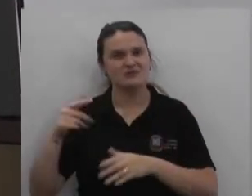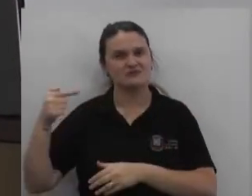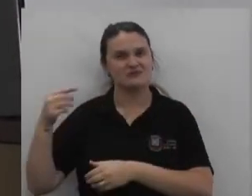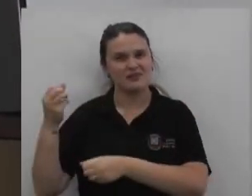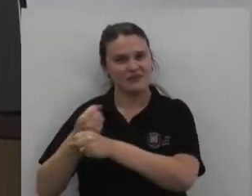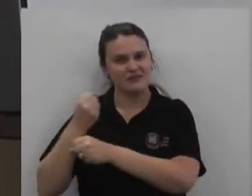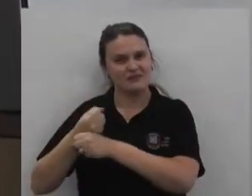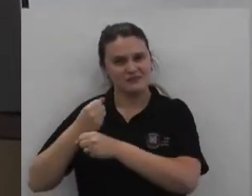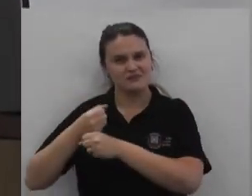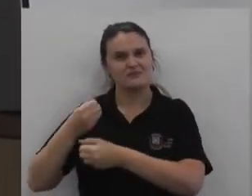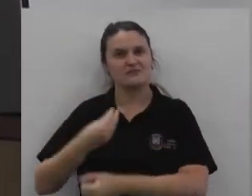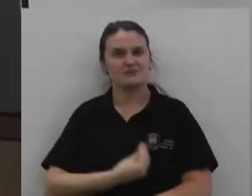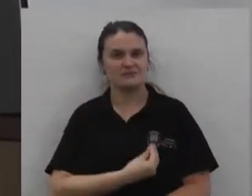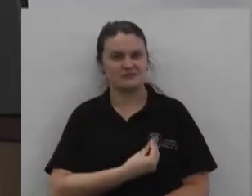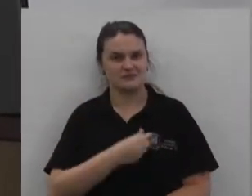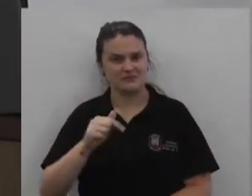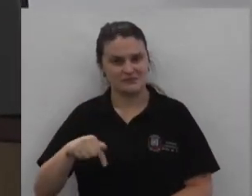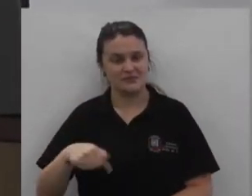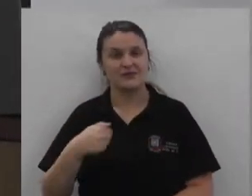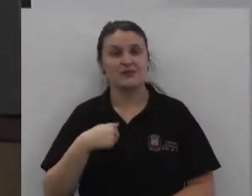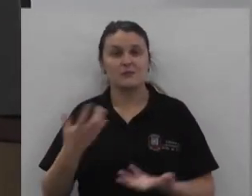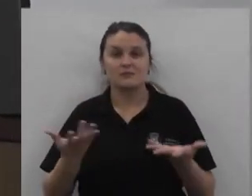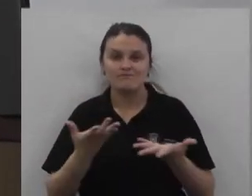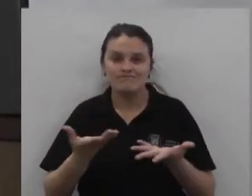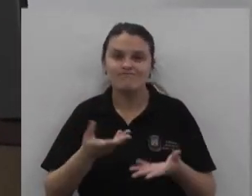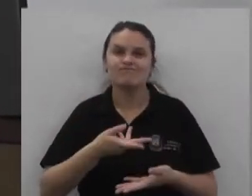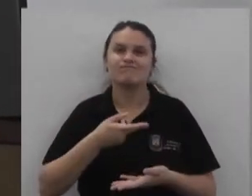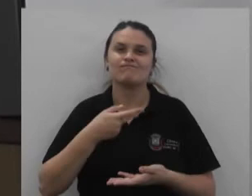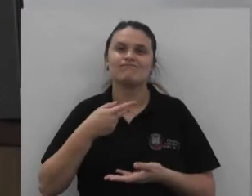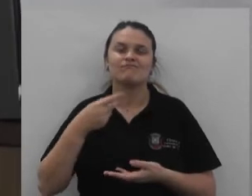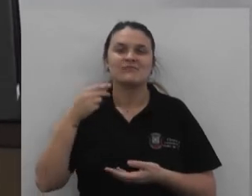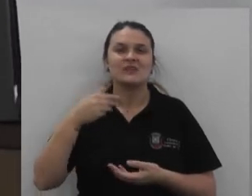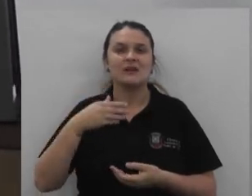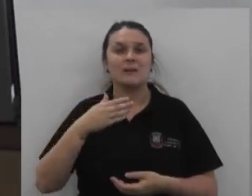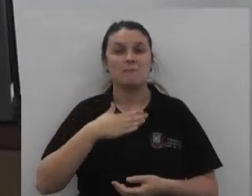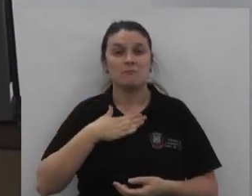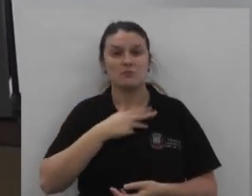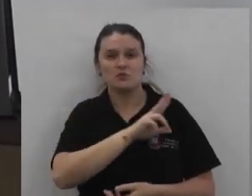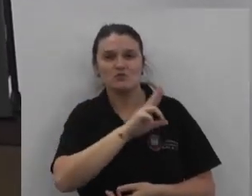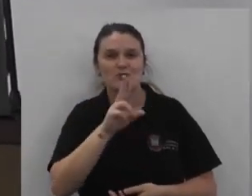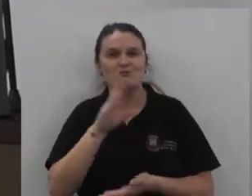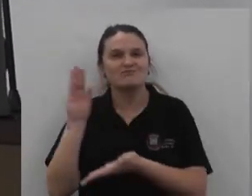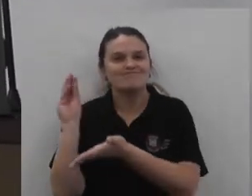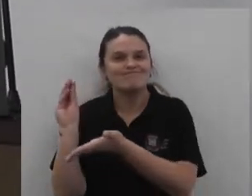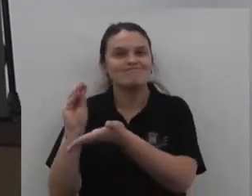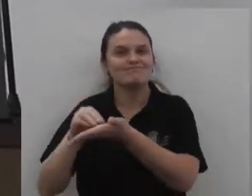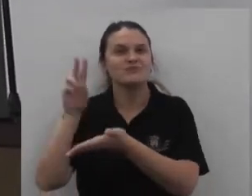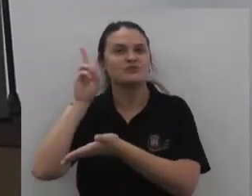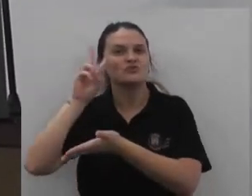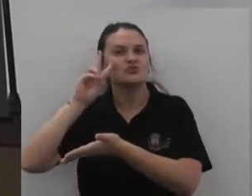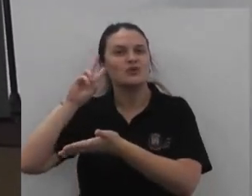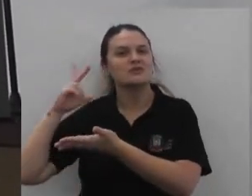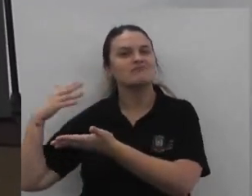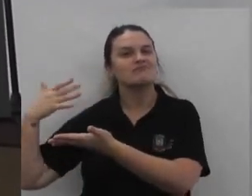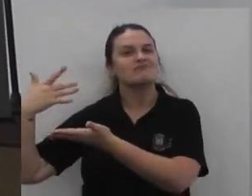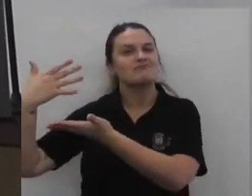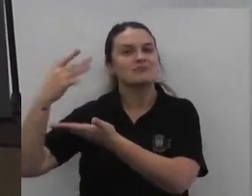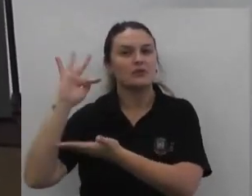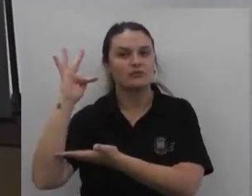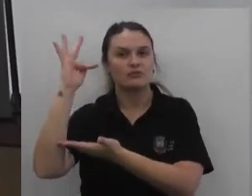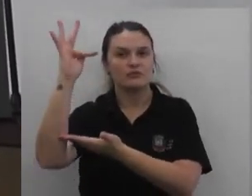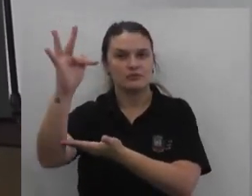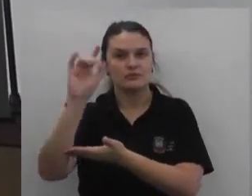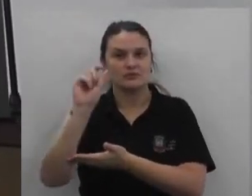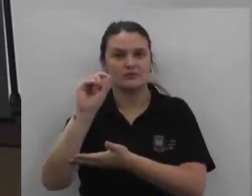de 70 anos Aqui E quero Na verdade Deixar um legado Quero deixar algo Para as próximas gerações